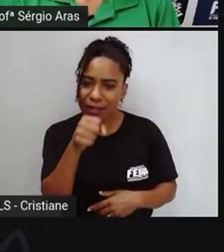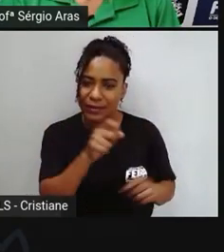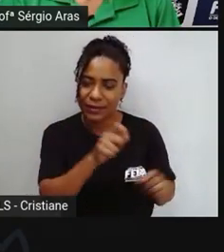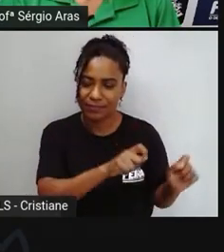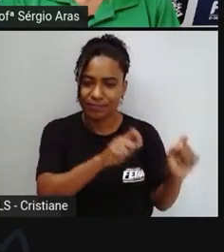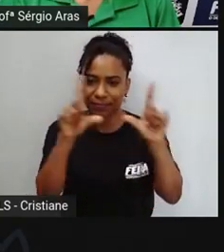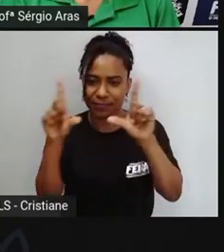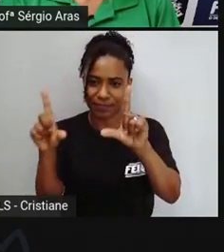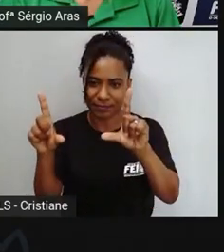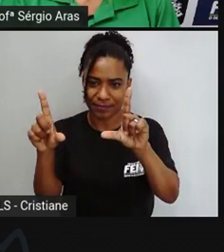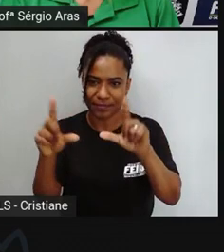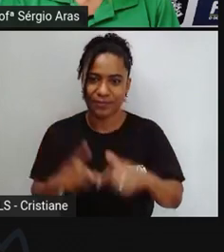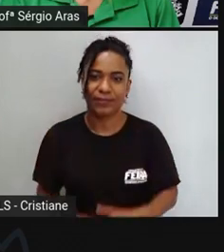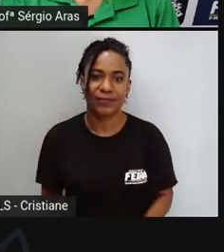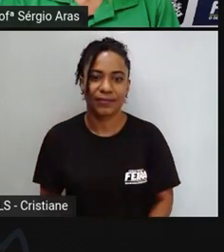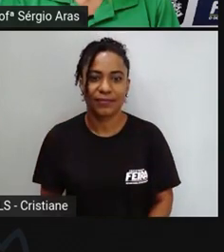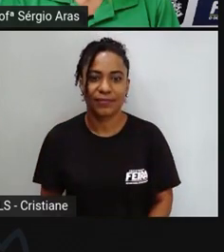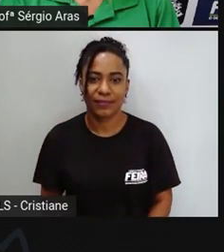aqui